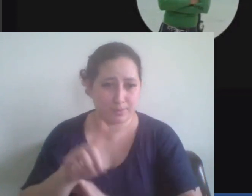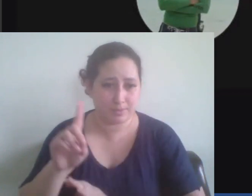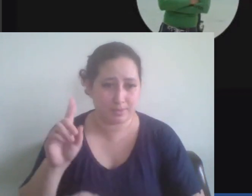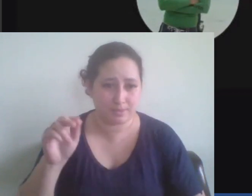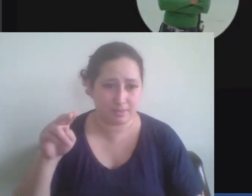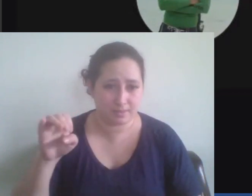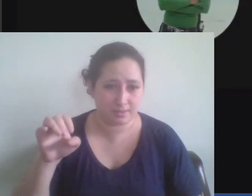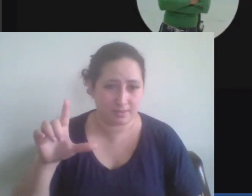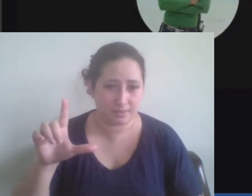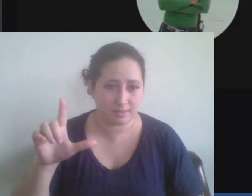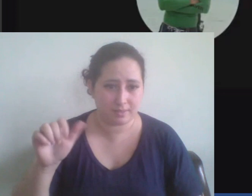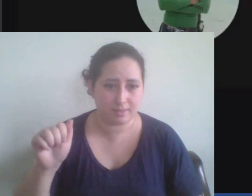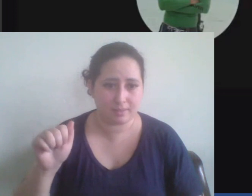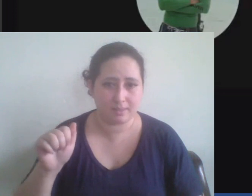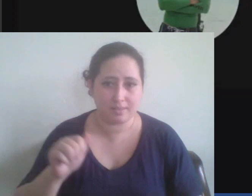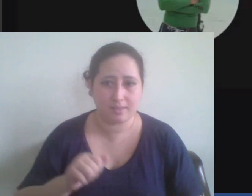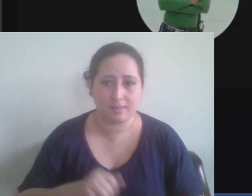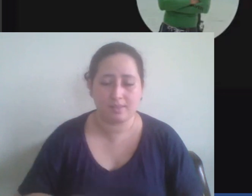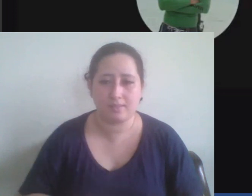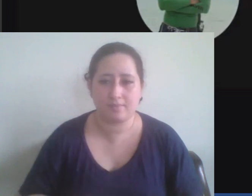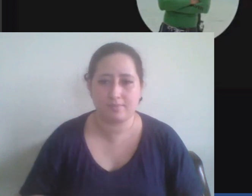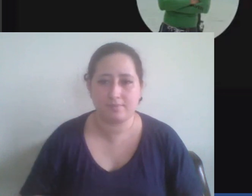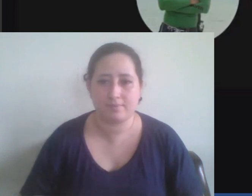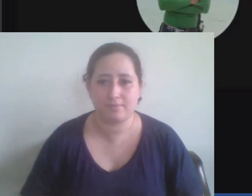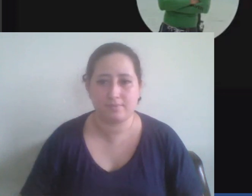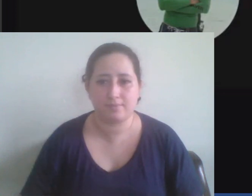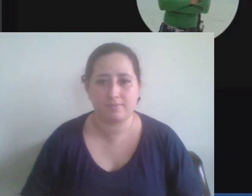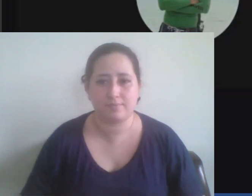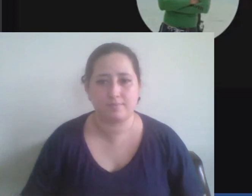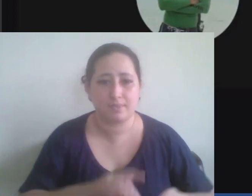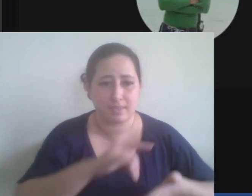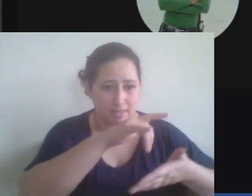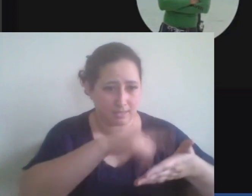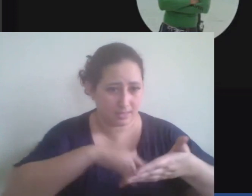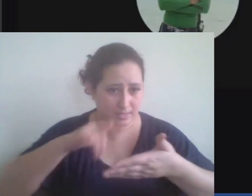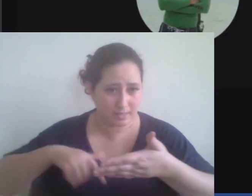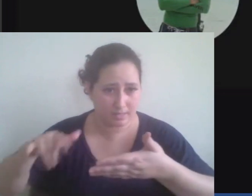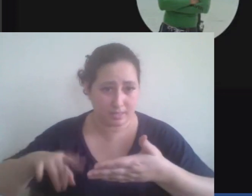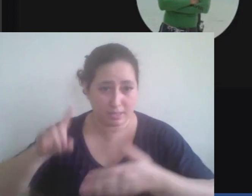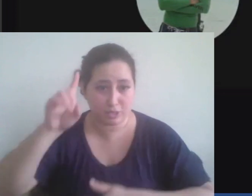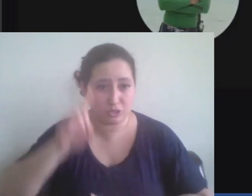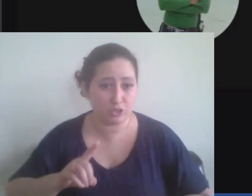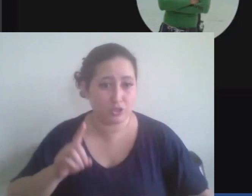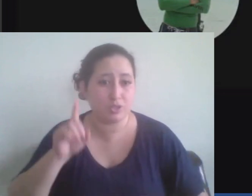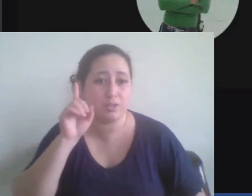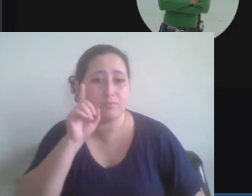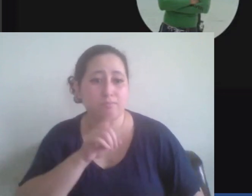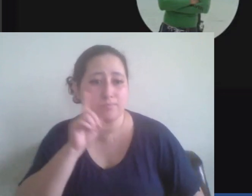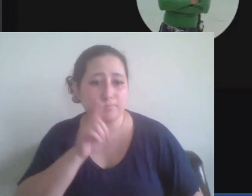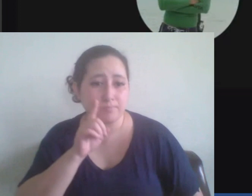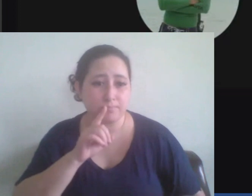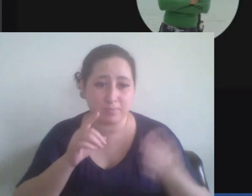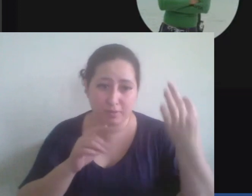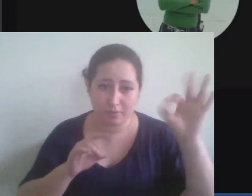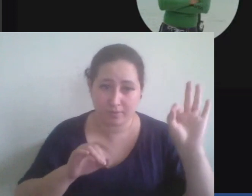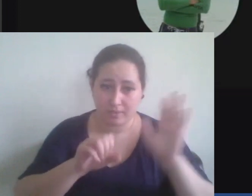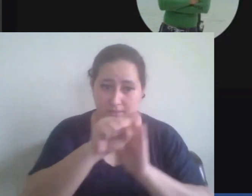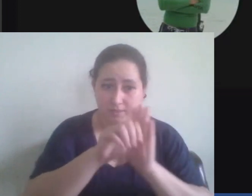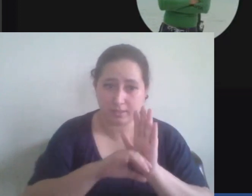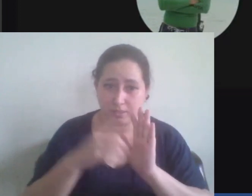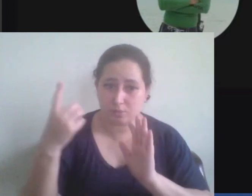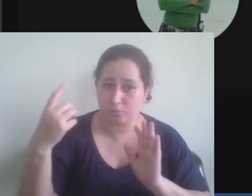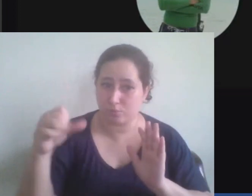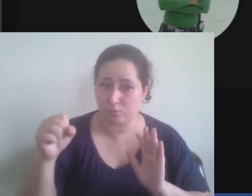Stefano do Parque Bistrol as declarações de direitos americanos e franceses do século XVIII fazer